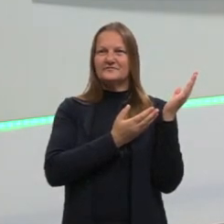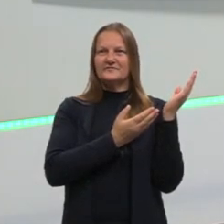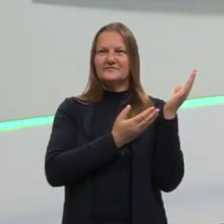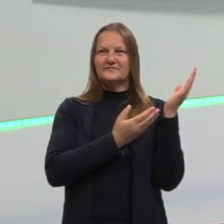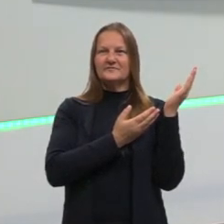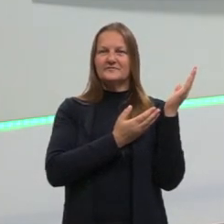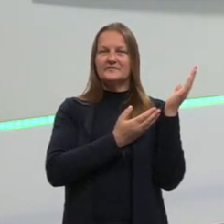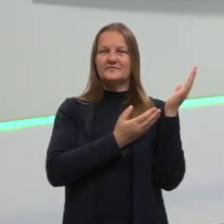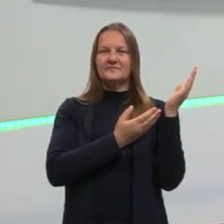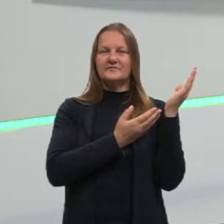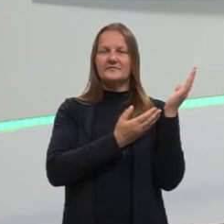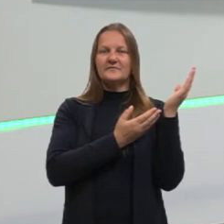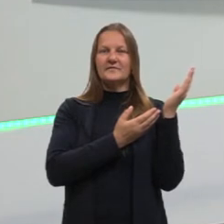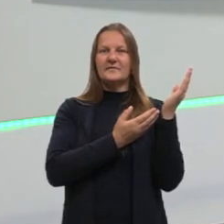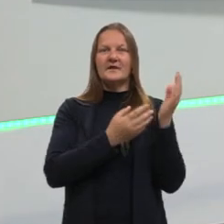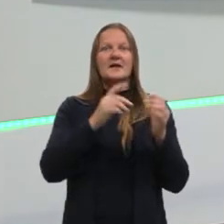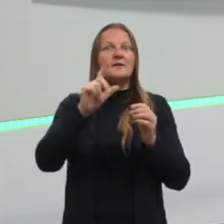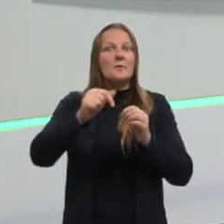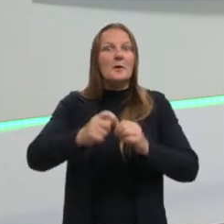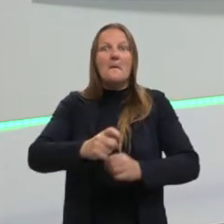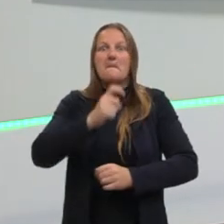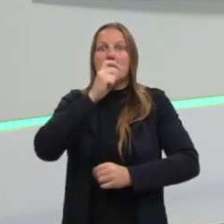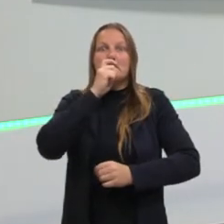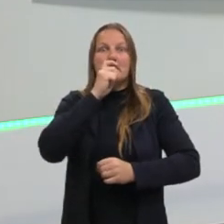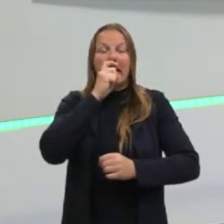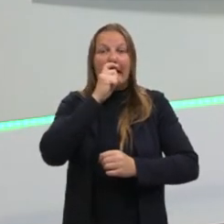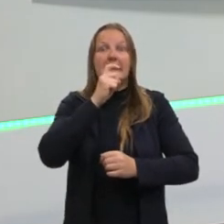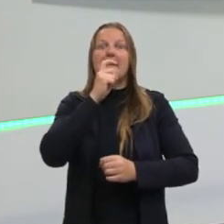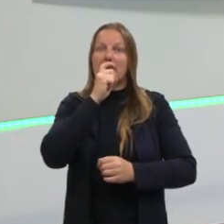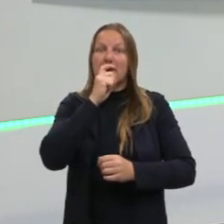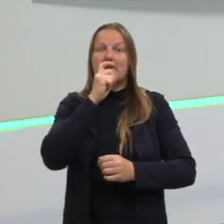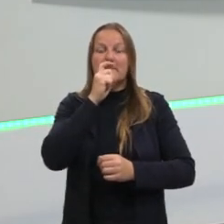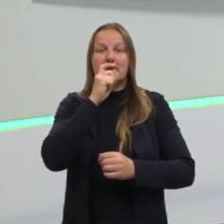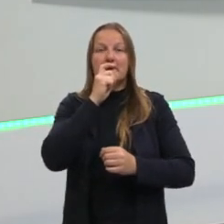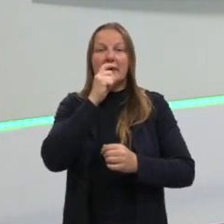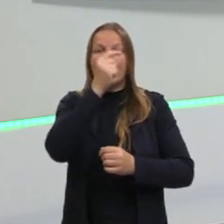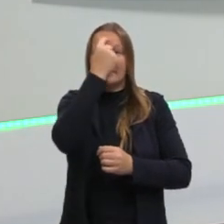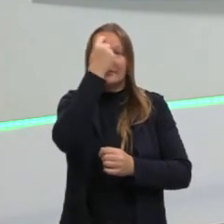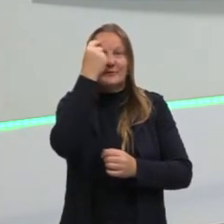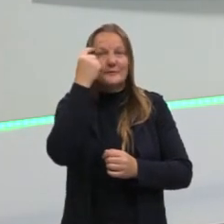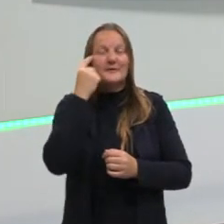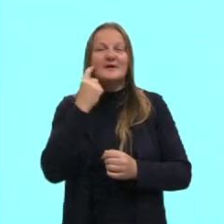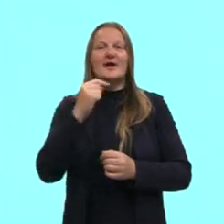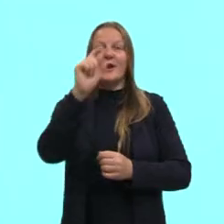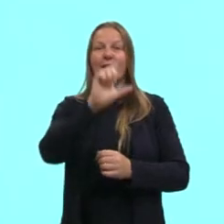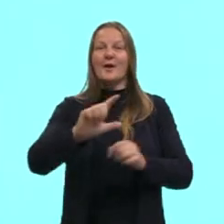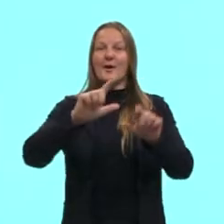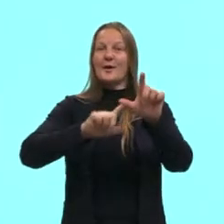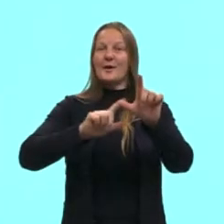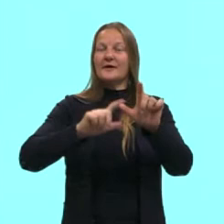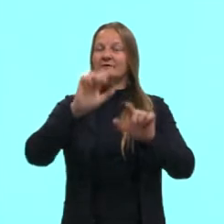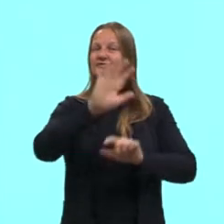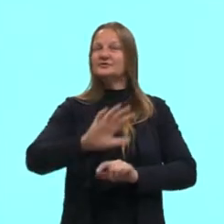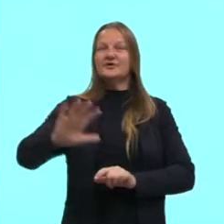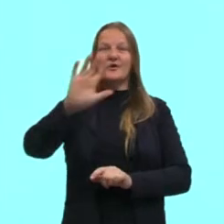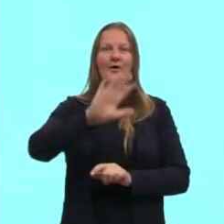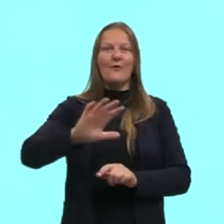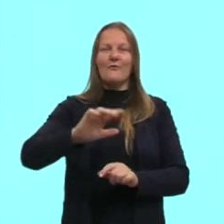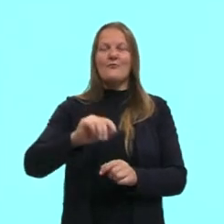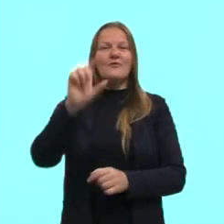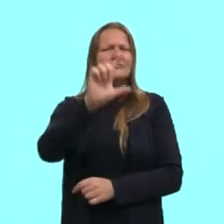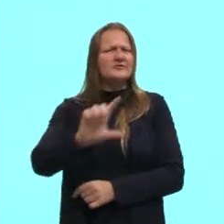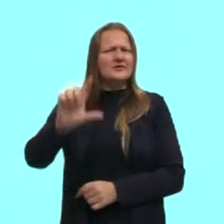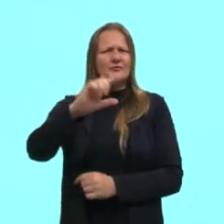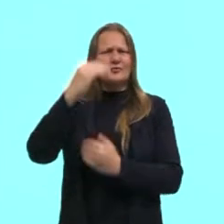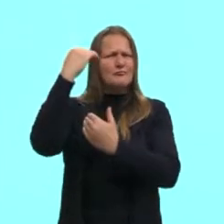vai ser o pai da nossa Academia Brasileira de Letras. No caso dele, não era um jornal, jornal, mas era o que eles chamavam na